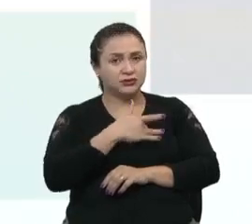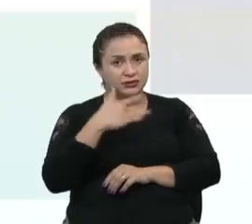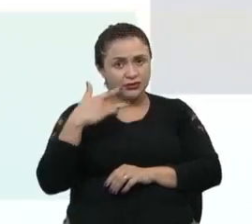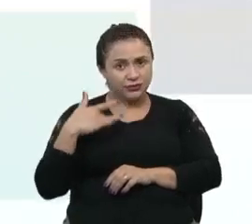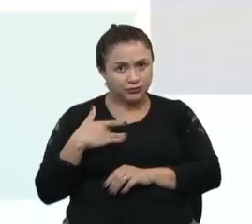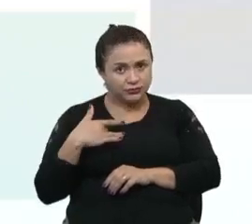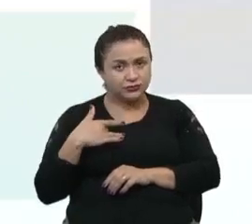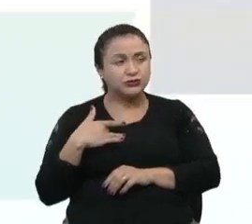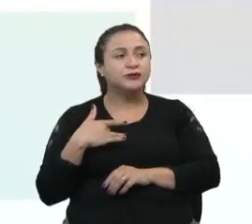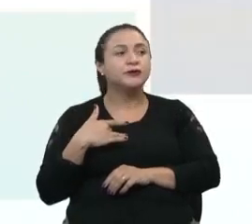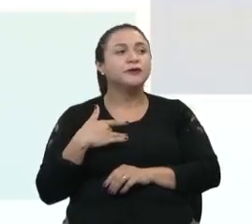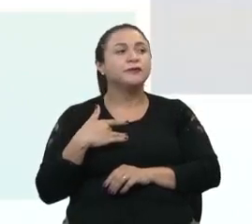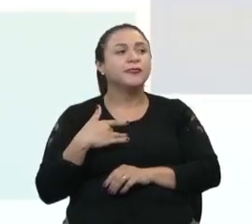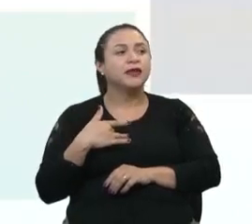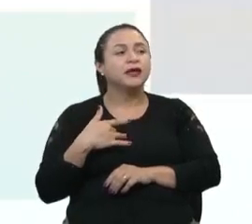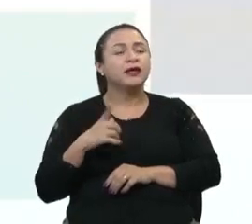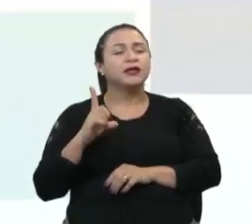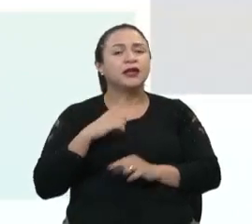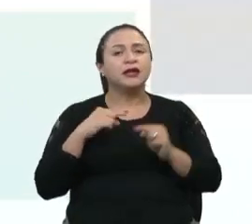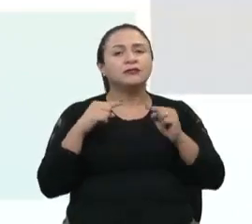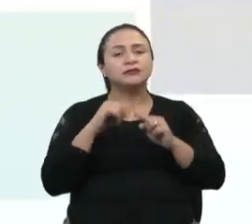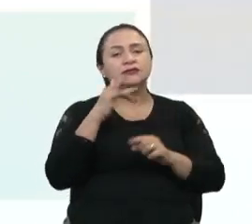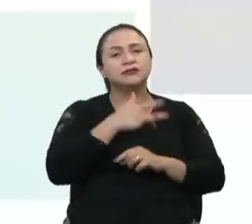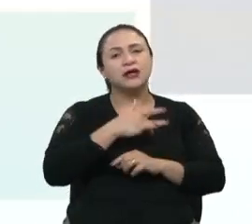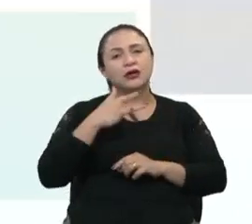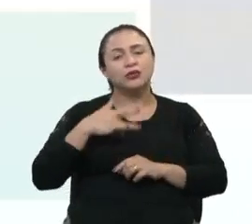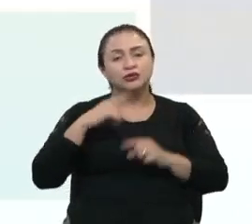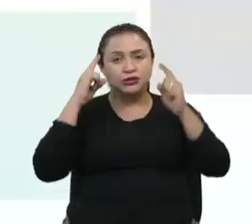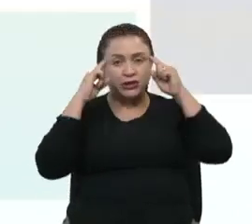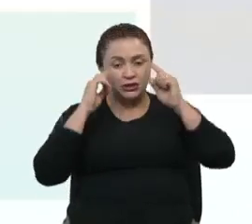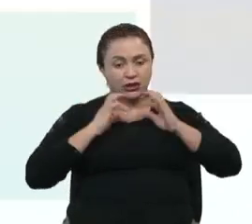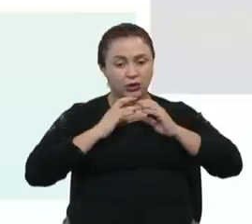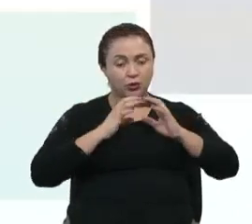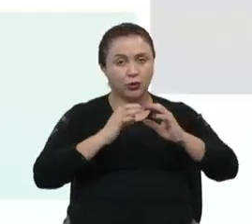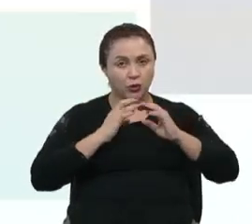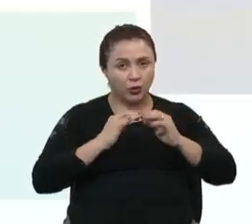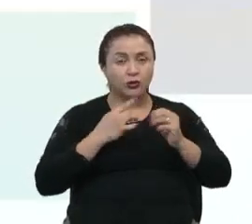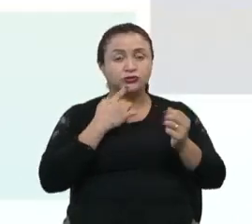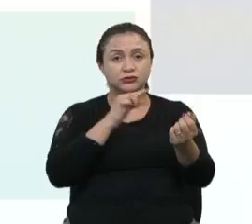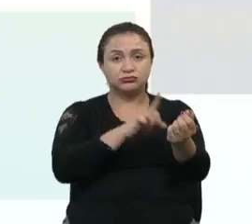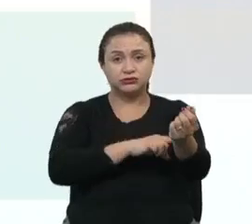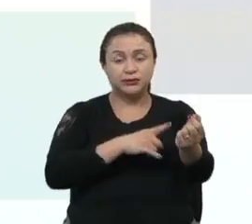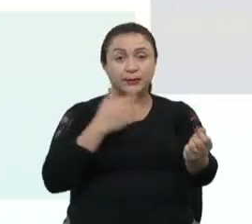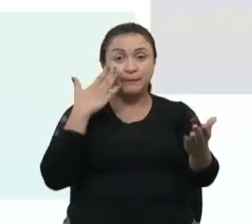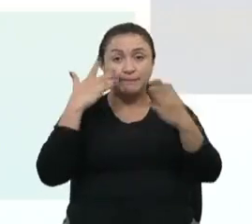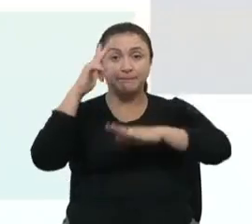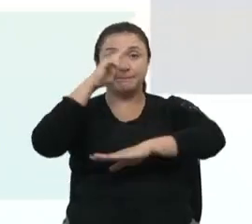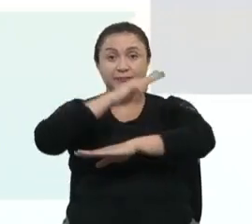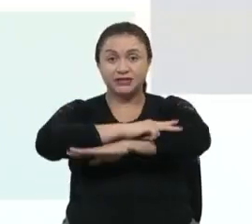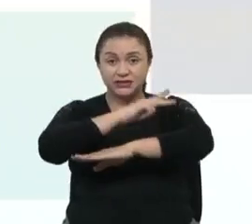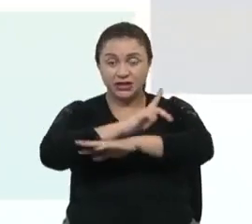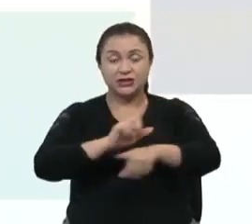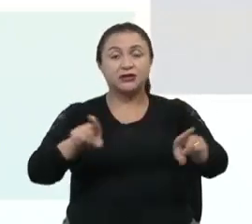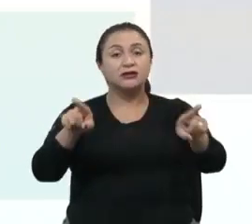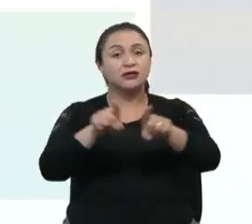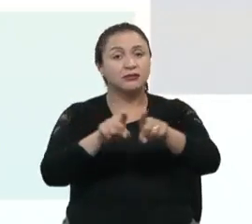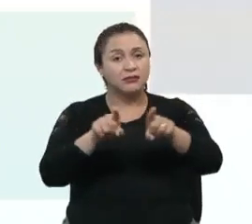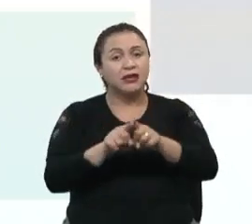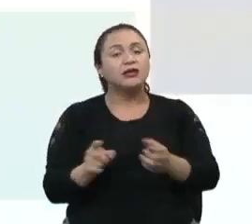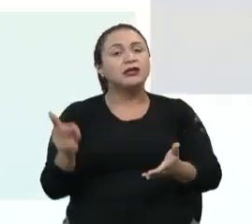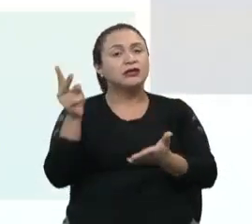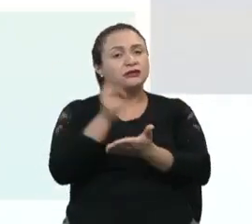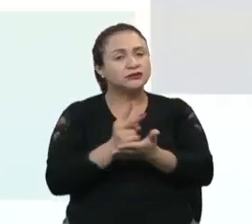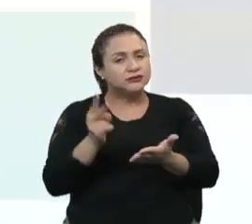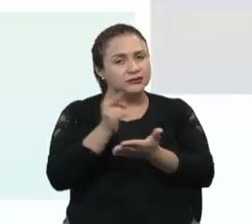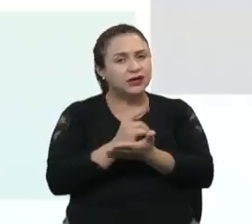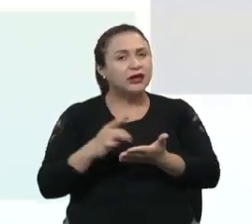hematológica, neurológica, psiquiátrica, nem sempre se dá a